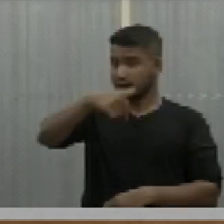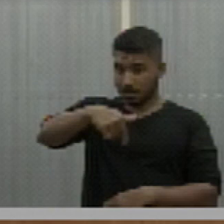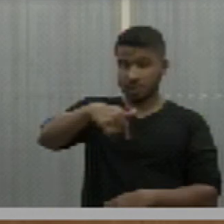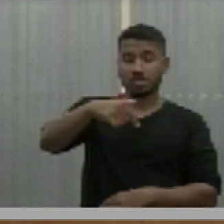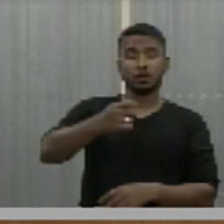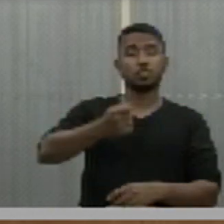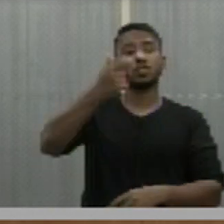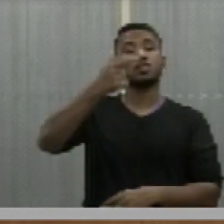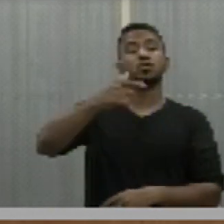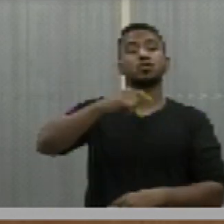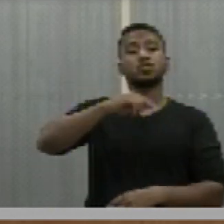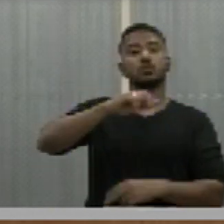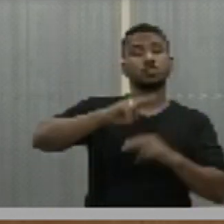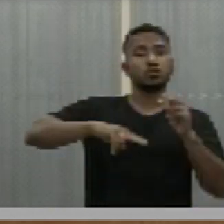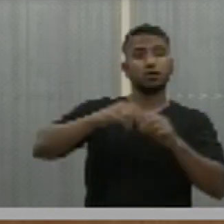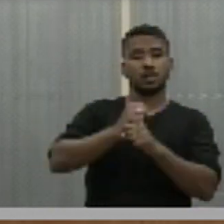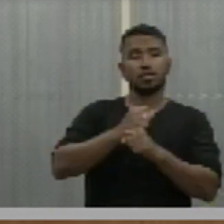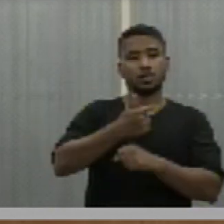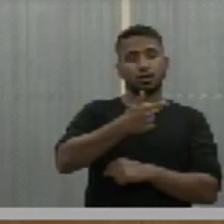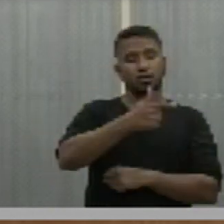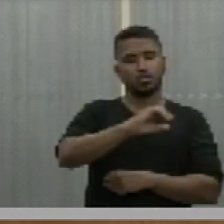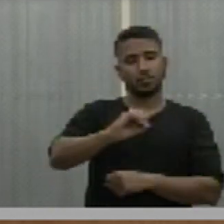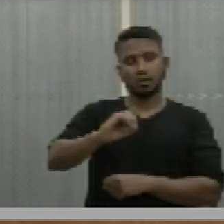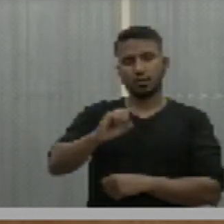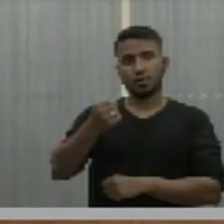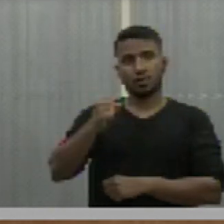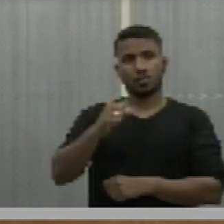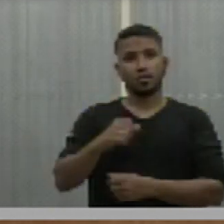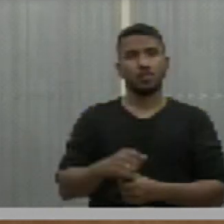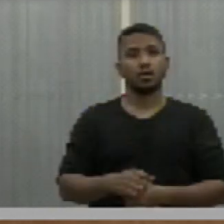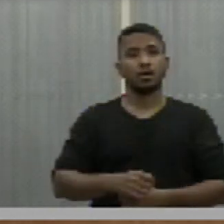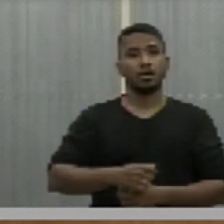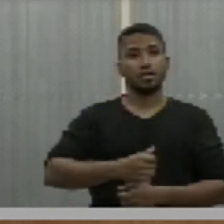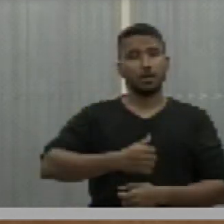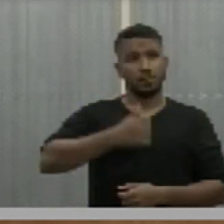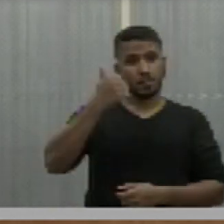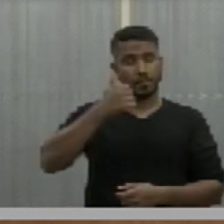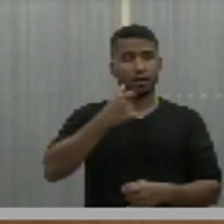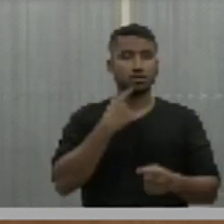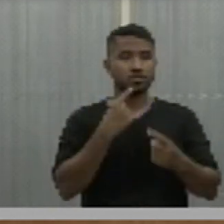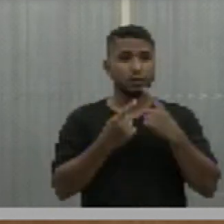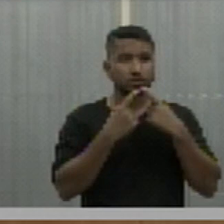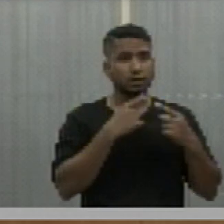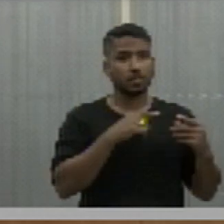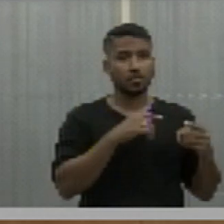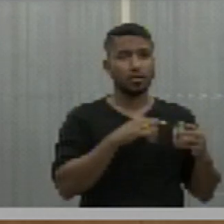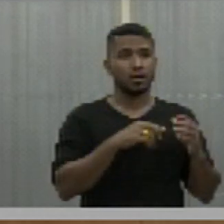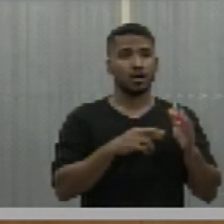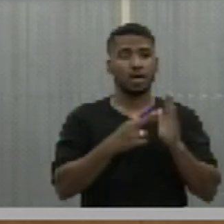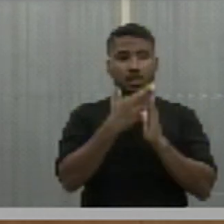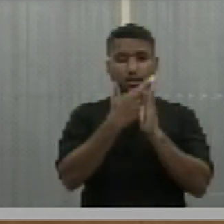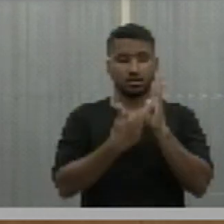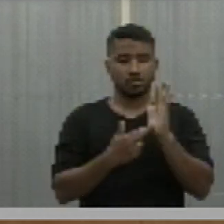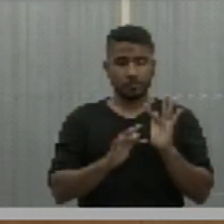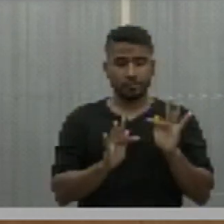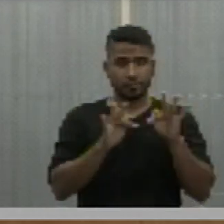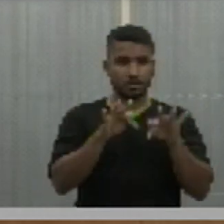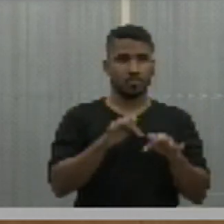de junho de 2008. Colocar em discussão a redação final.